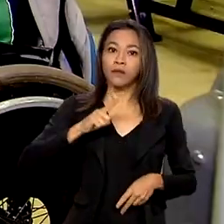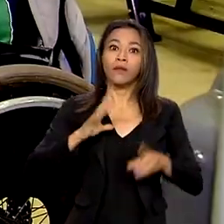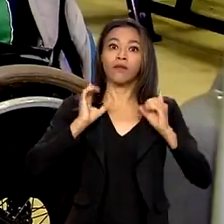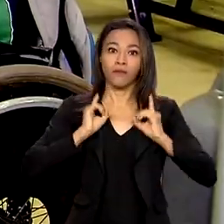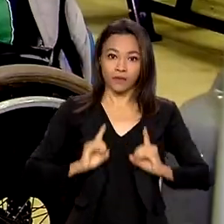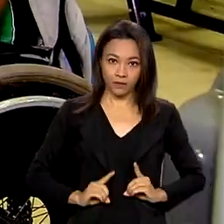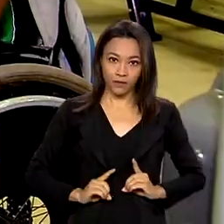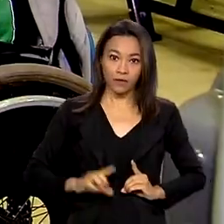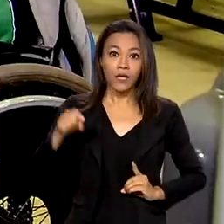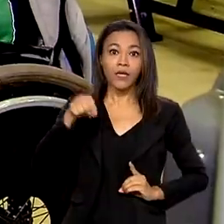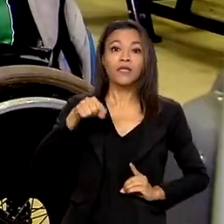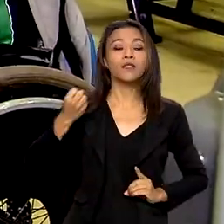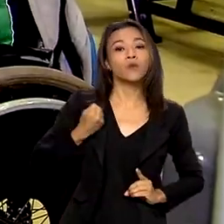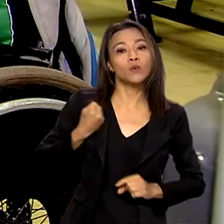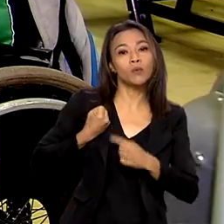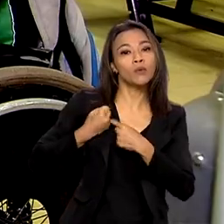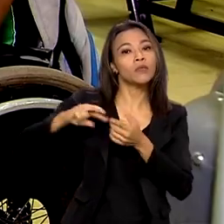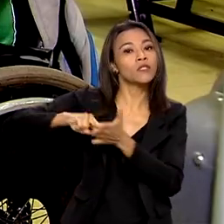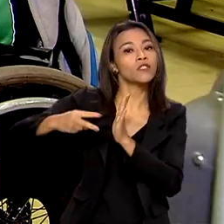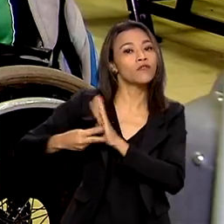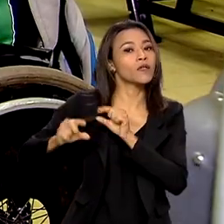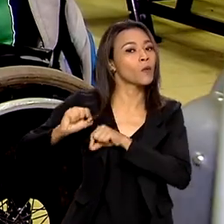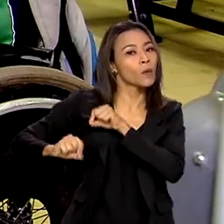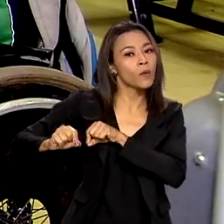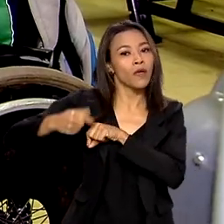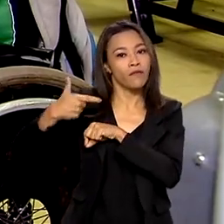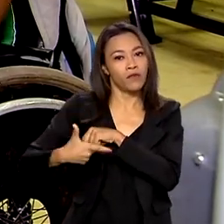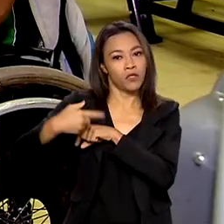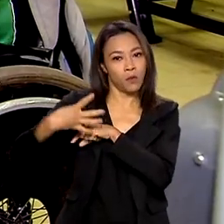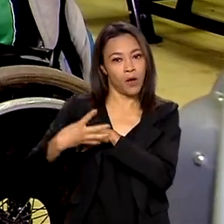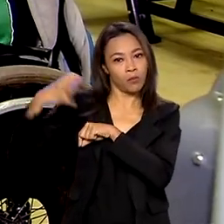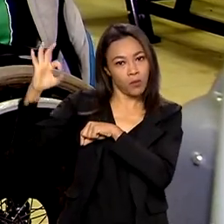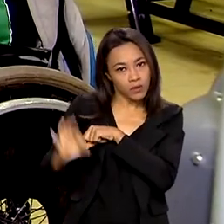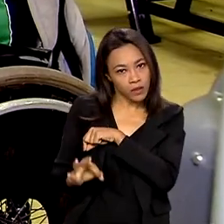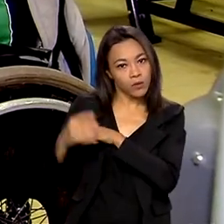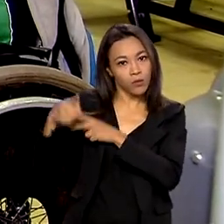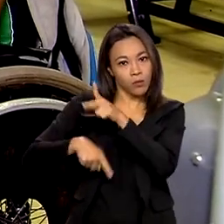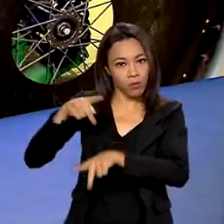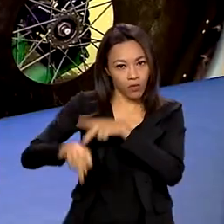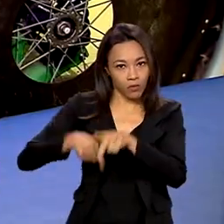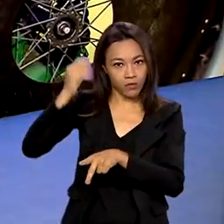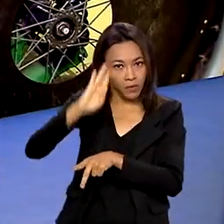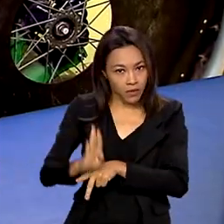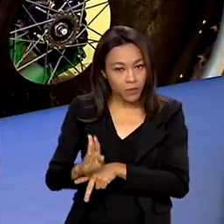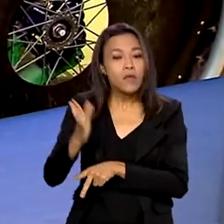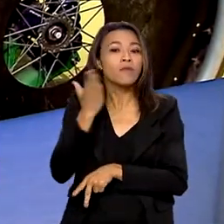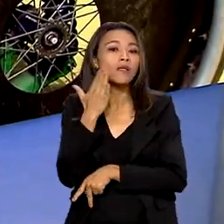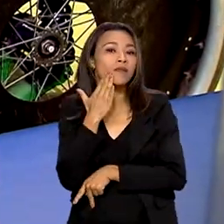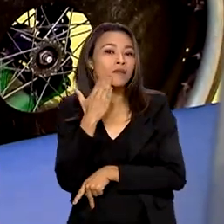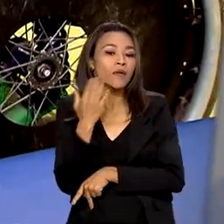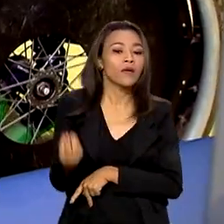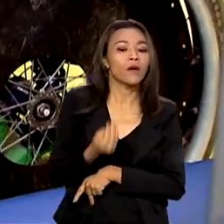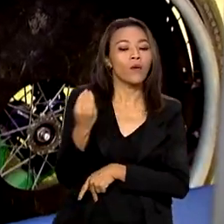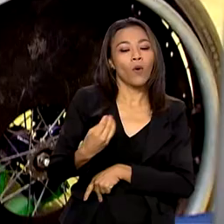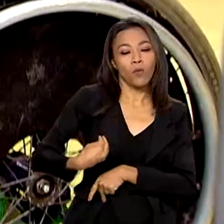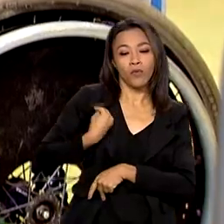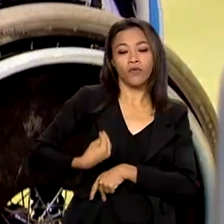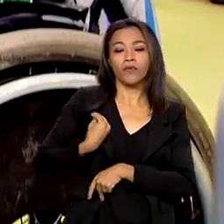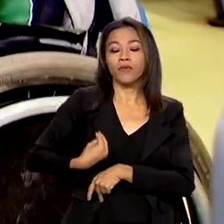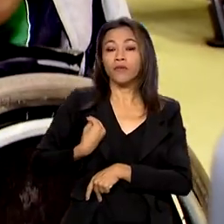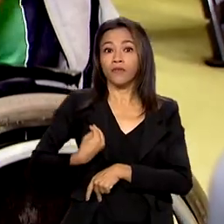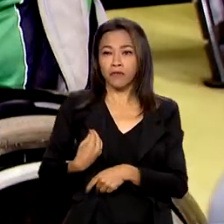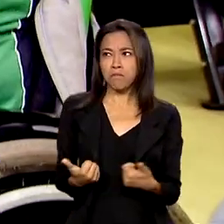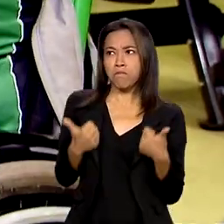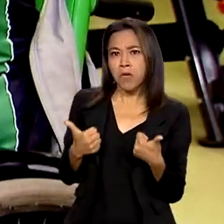O número representa cerca de 24% da população do país. E para verificar como anda a qualidade